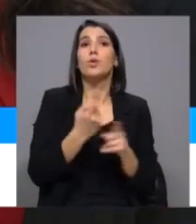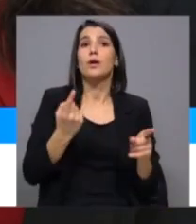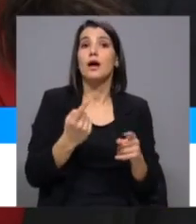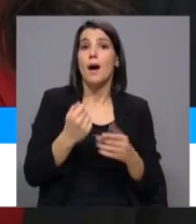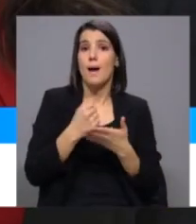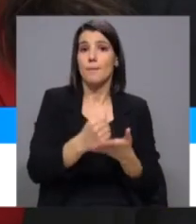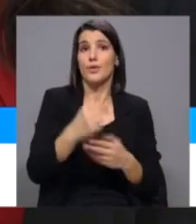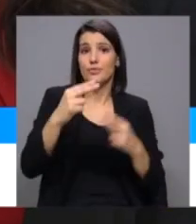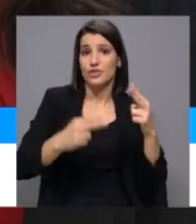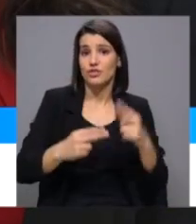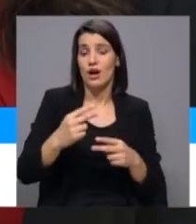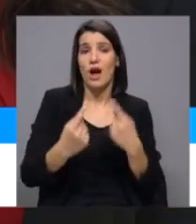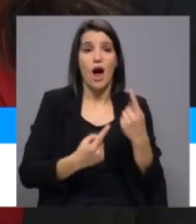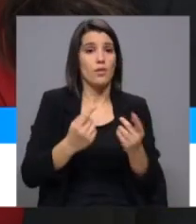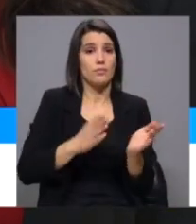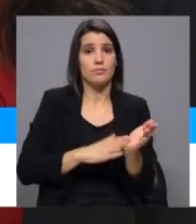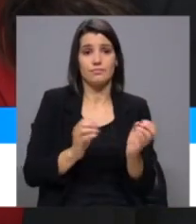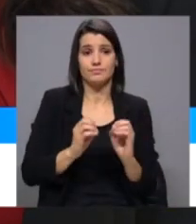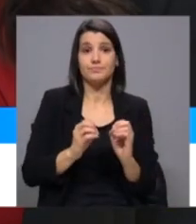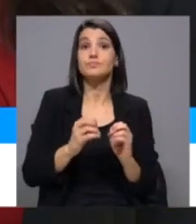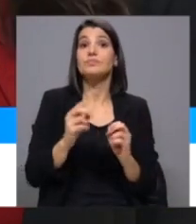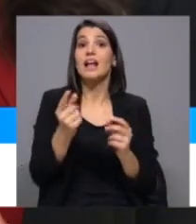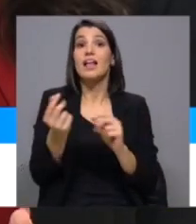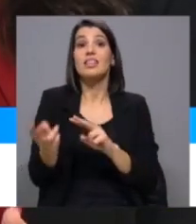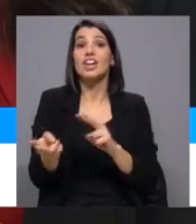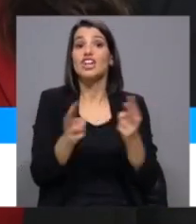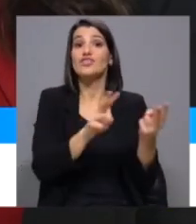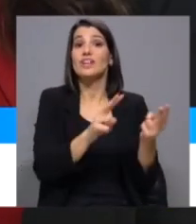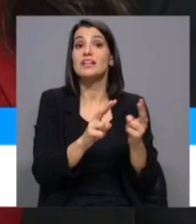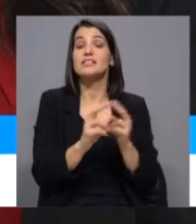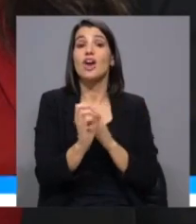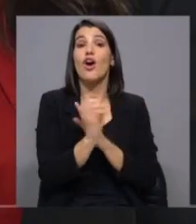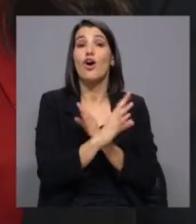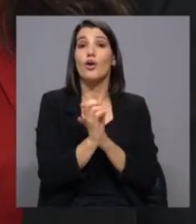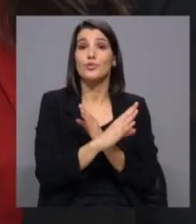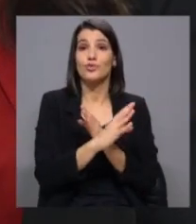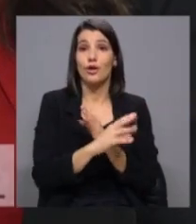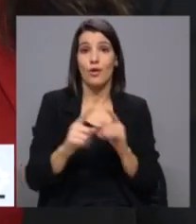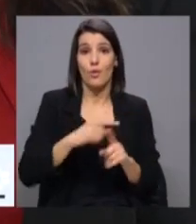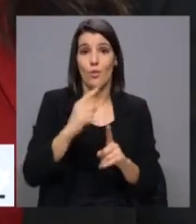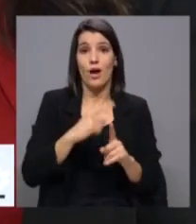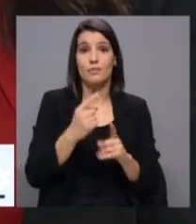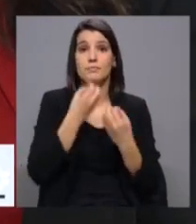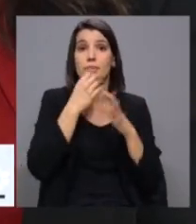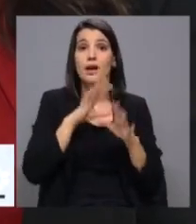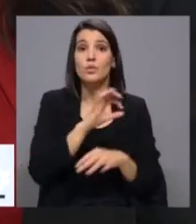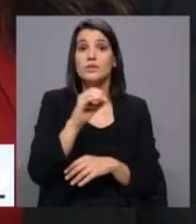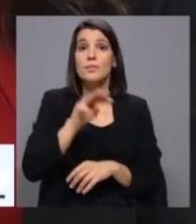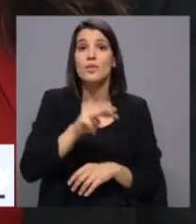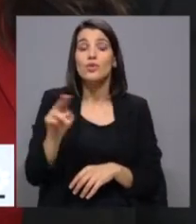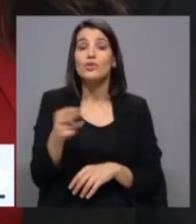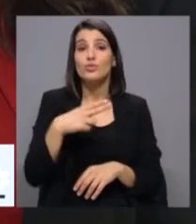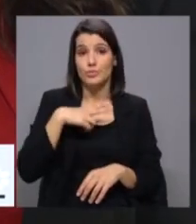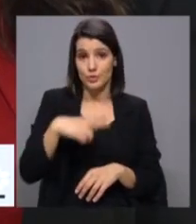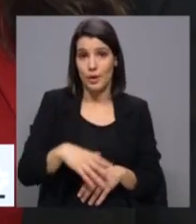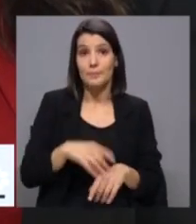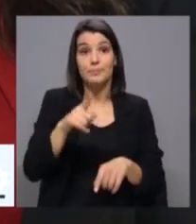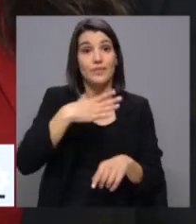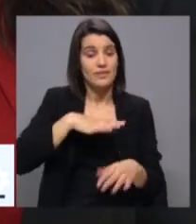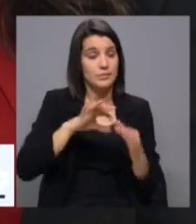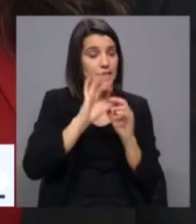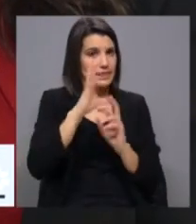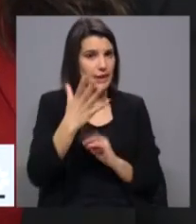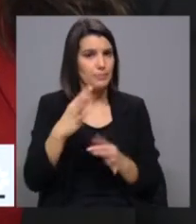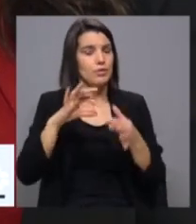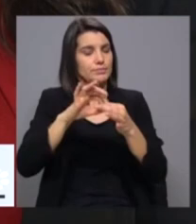injustificados e transferências para offshores, saem todos os anos do país 800 milhões de euros. Mas eu queria ir ao clima, porque também tem a ver